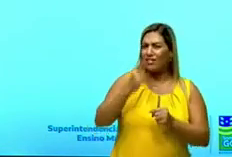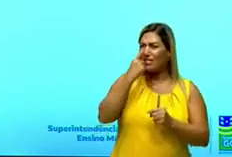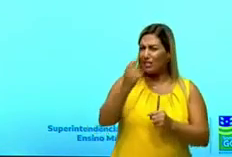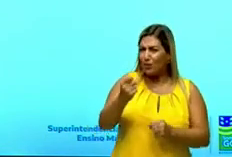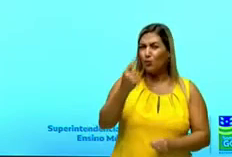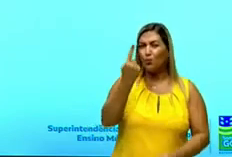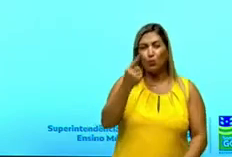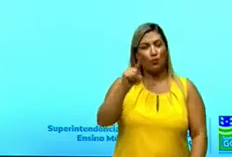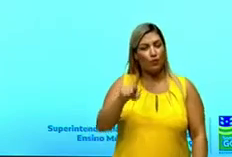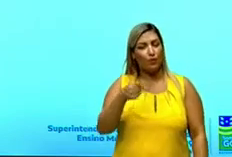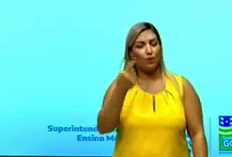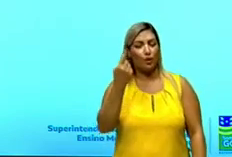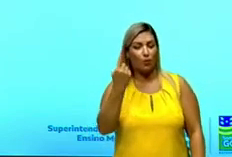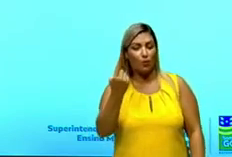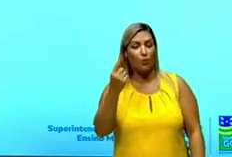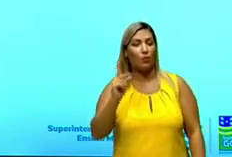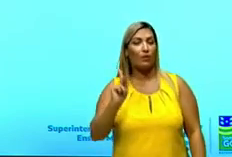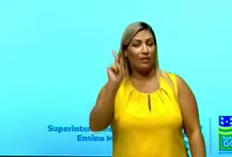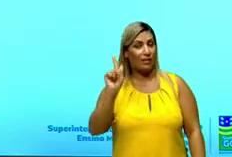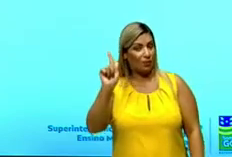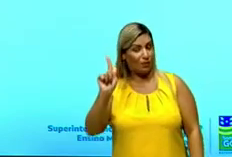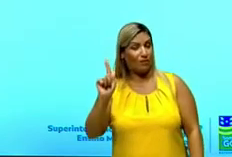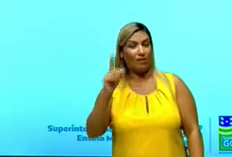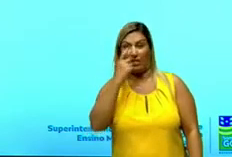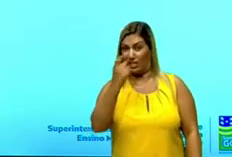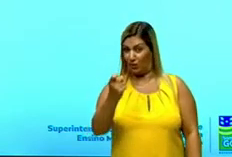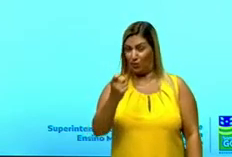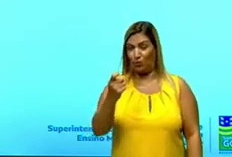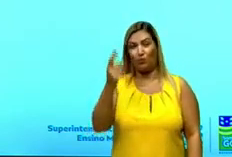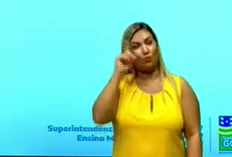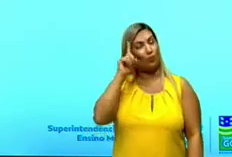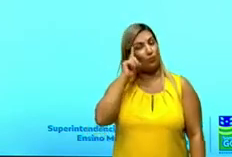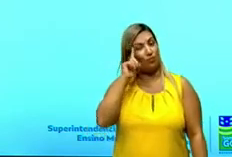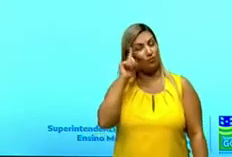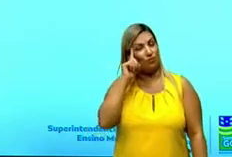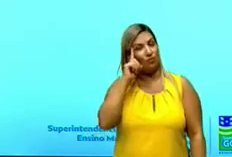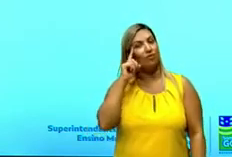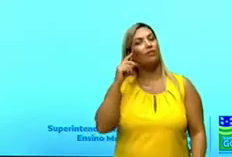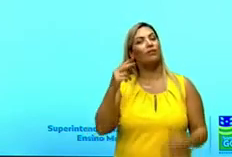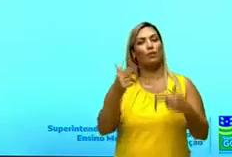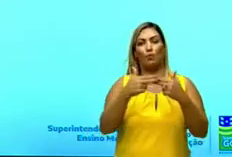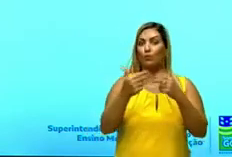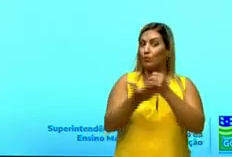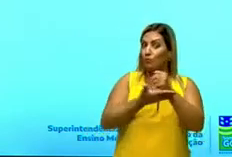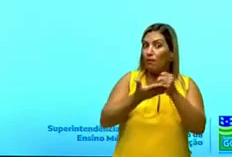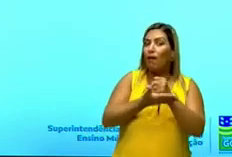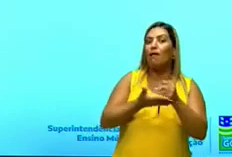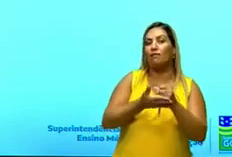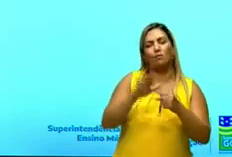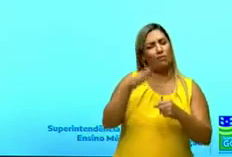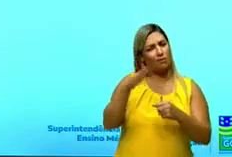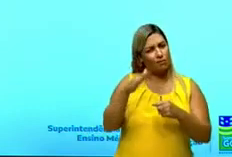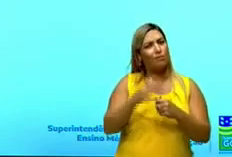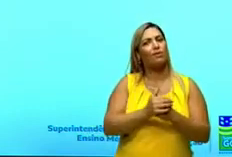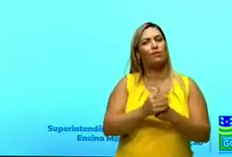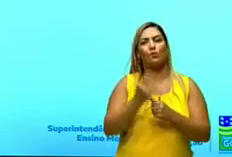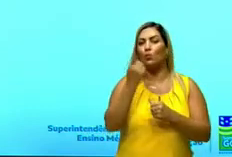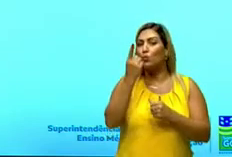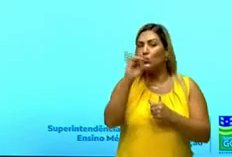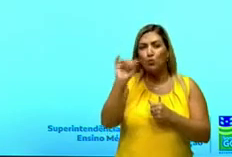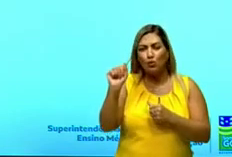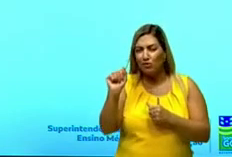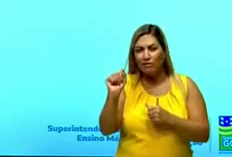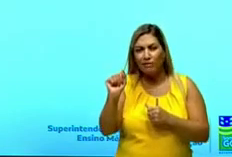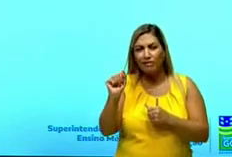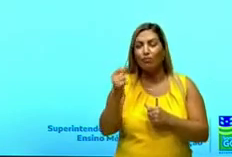lixo por dia. Então, dentro do seu consumo, o consumo básico ali, a média, 1 quilo